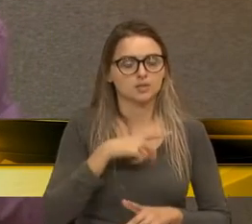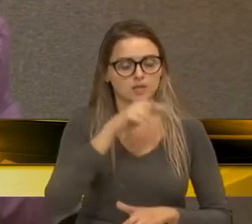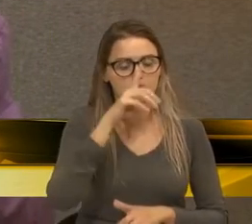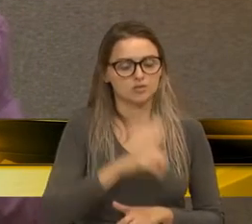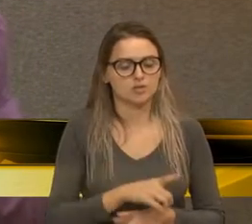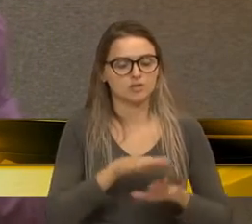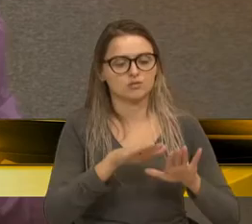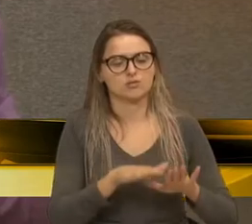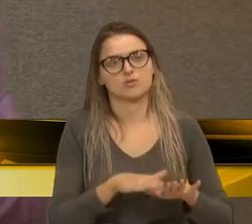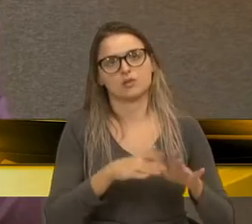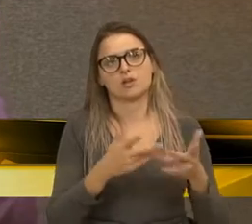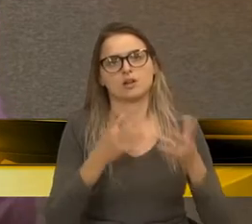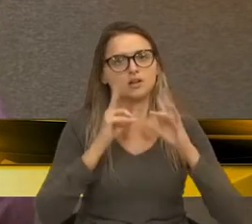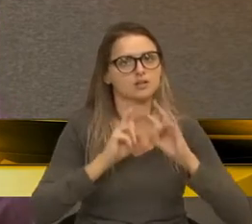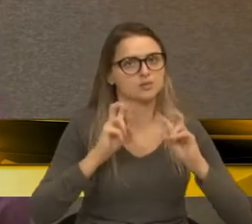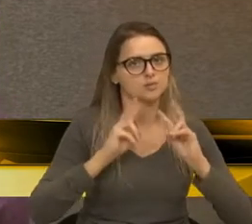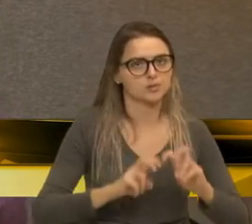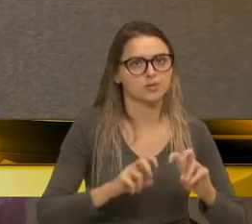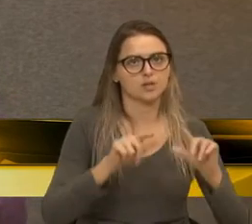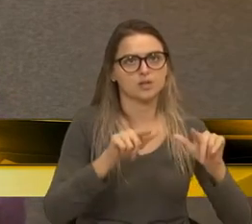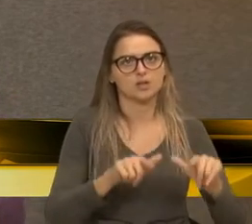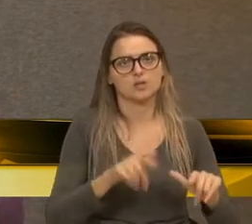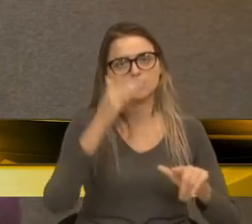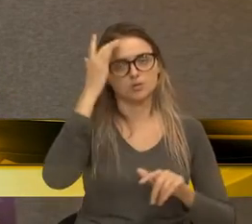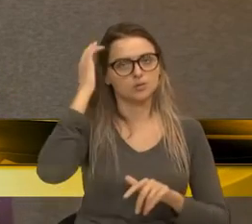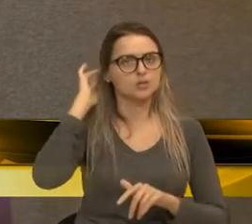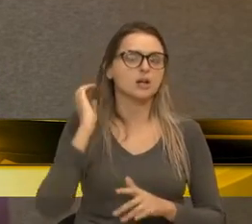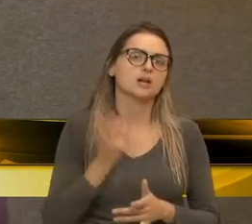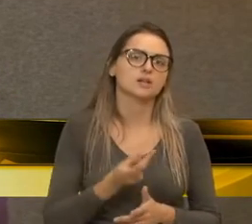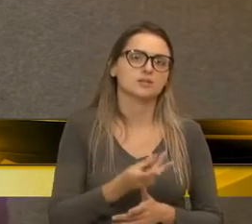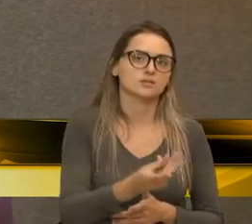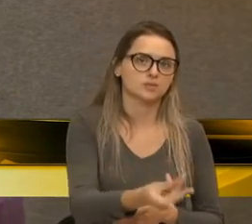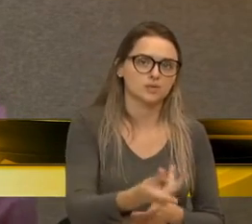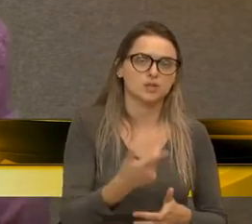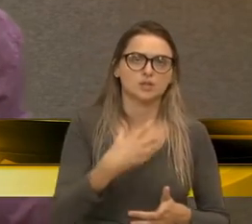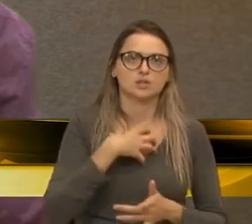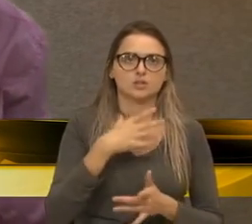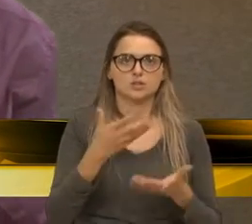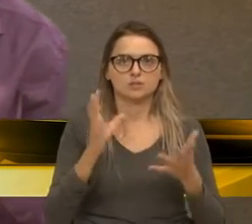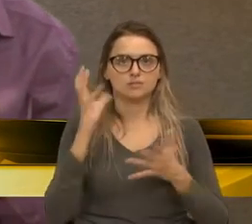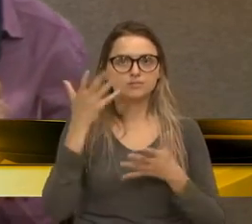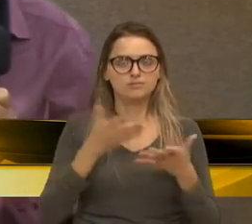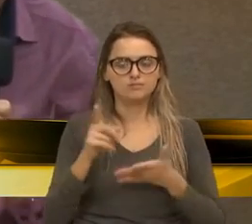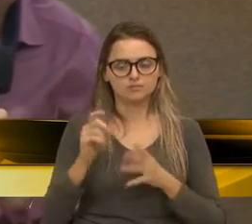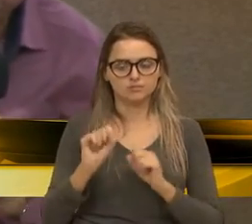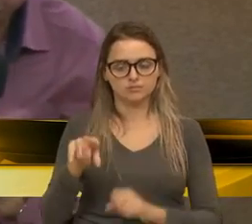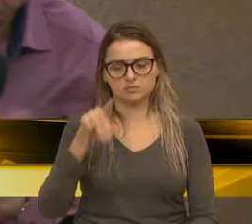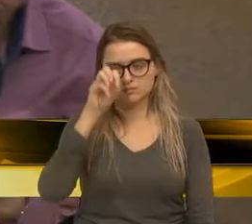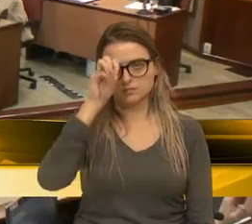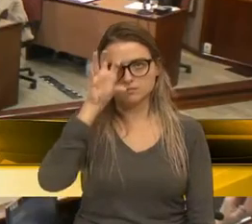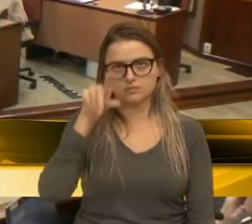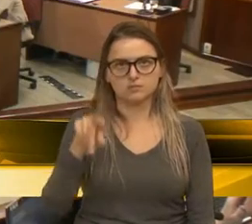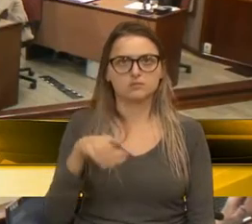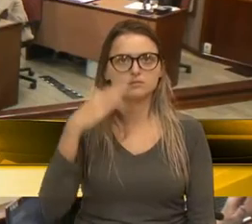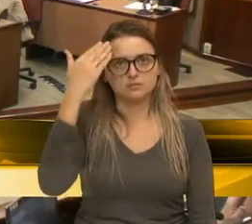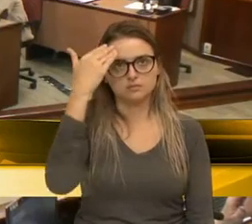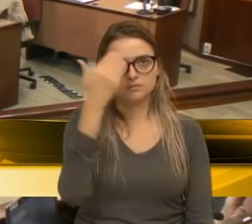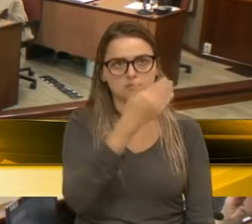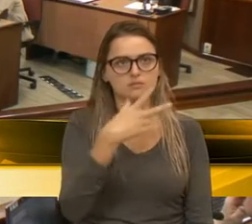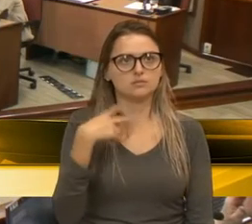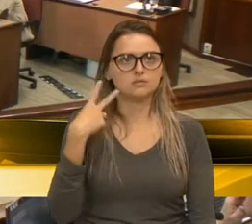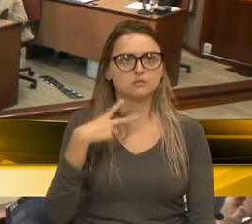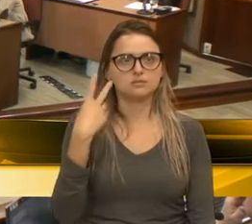de ninguém explorar esse espaço permanentemente da forma que está acontecendo. Isso é uma parte, vereador Fiusa. Muito obrigado,